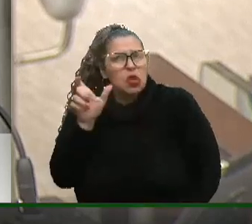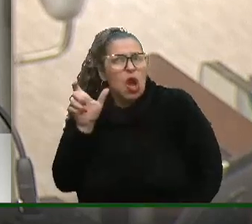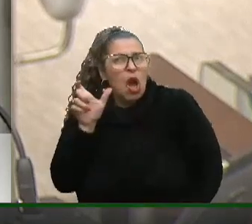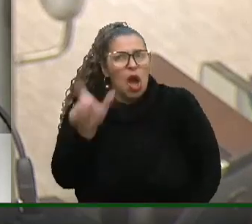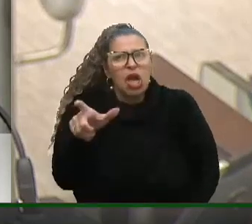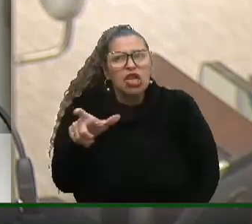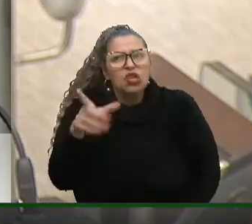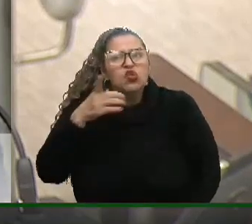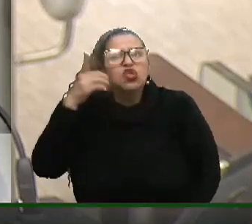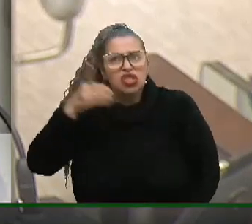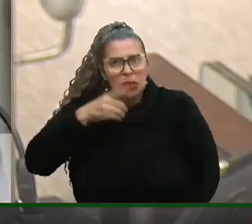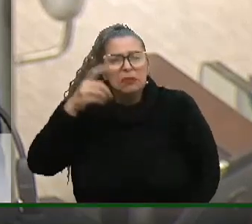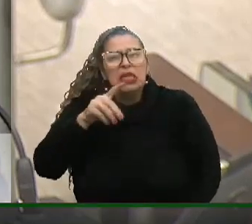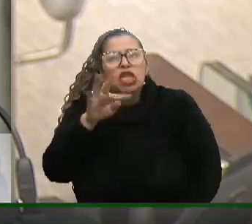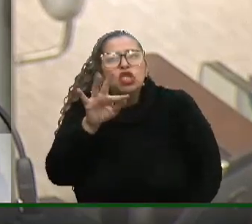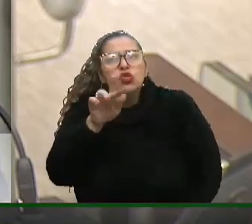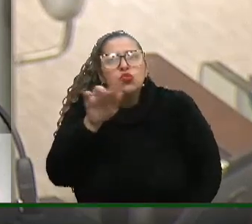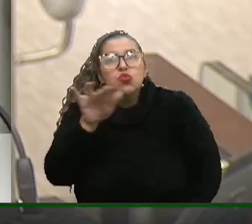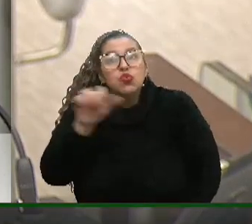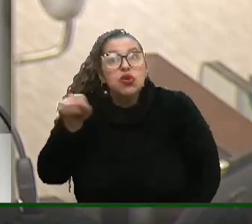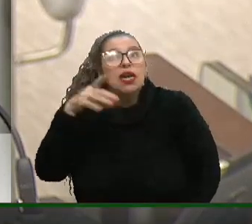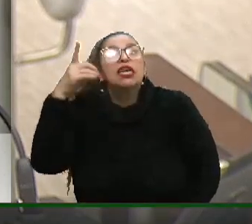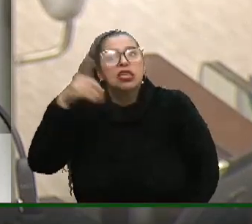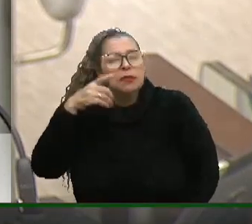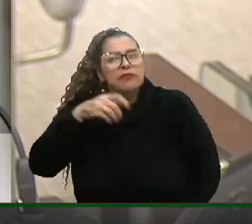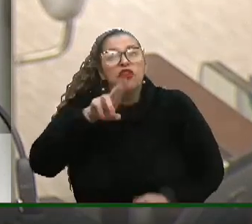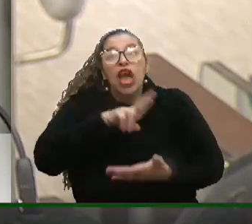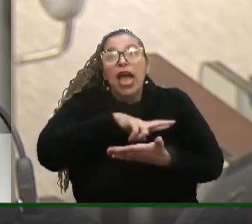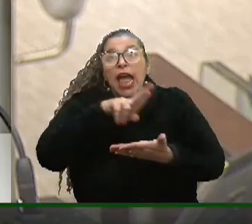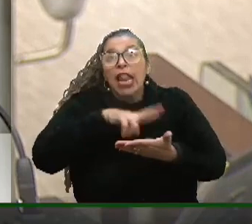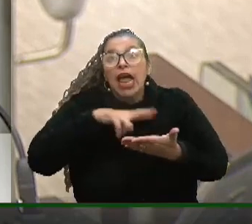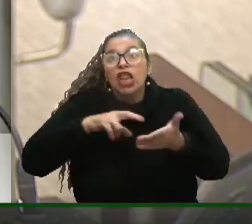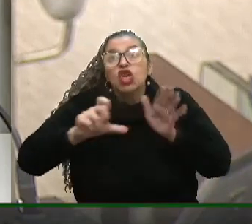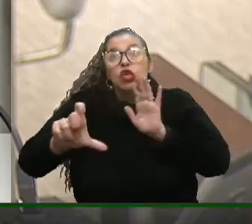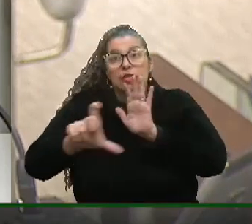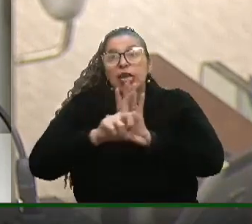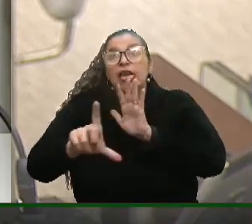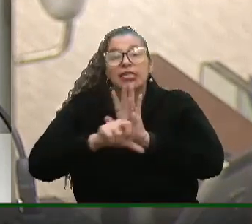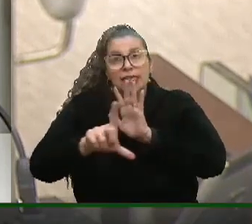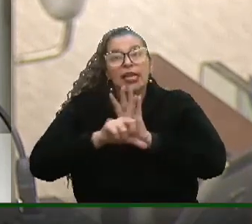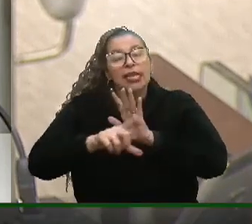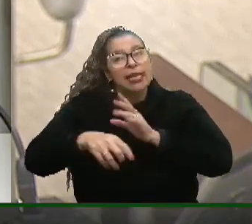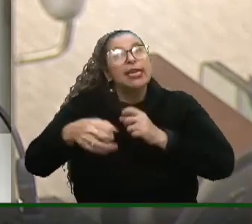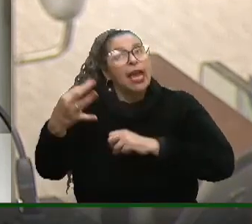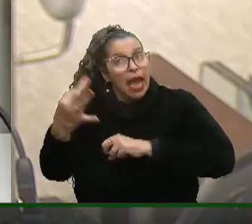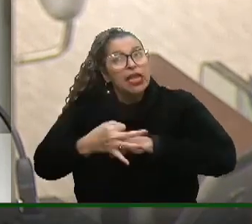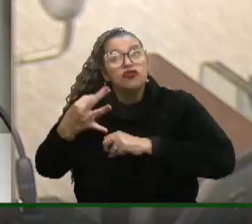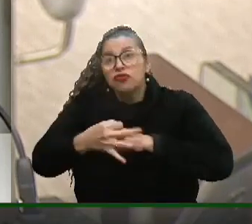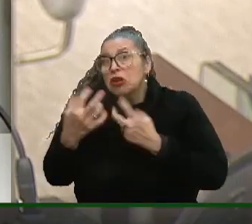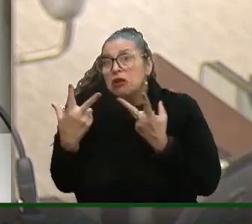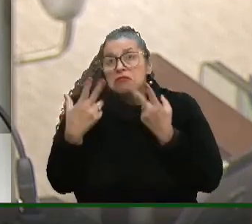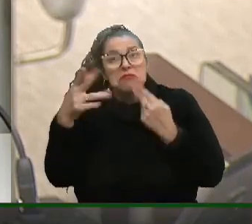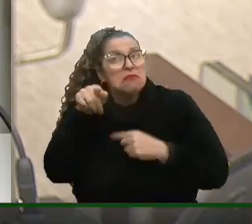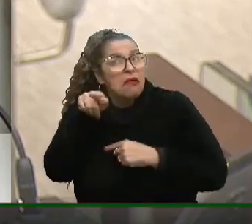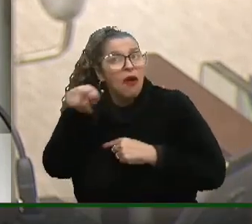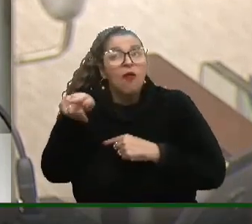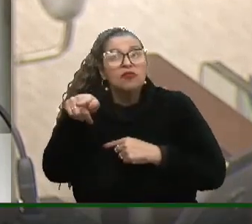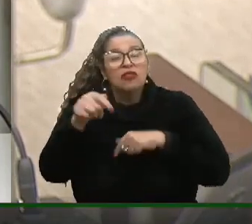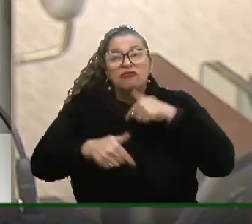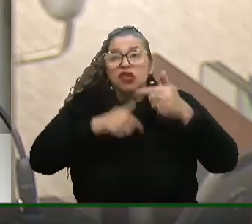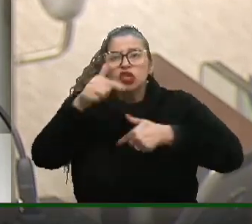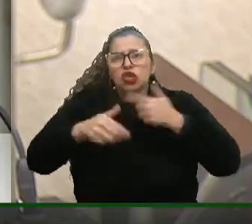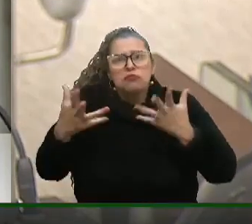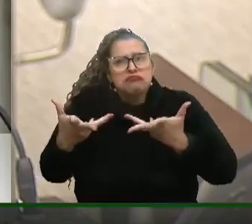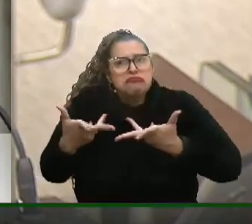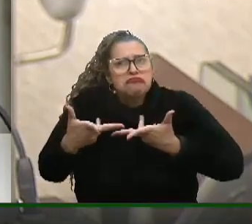o deputado Sérgio Turra, que foi o relator dessa lei e é tão advogado quanto V. Exª, fez um trabalho